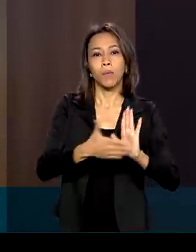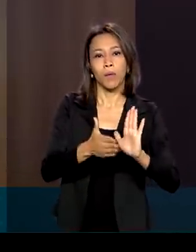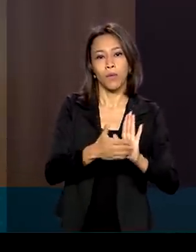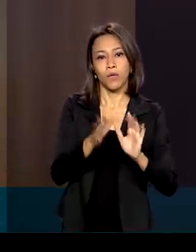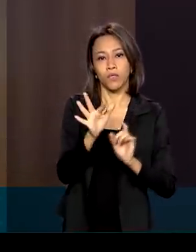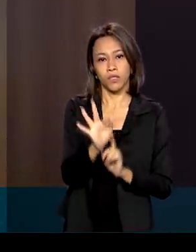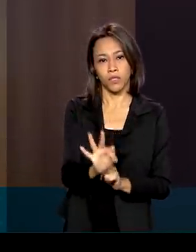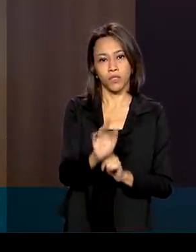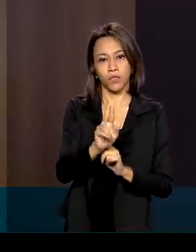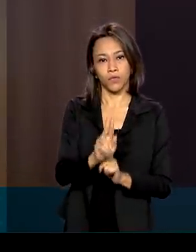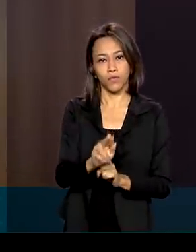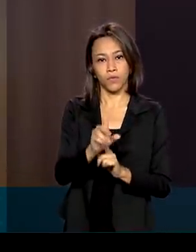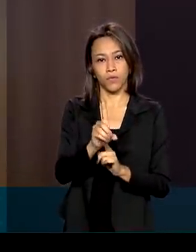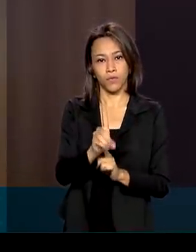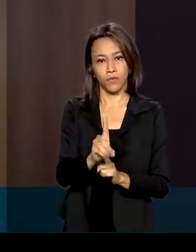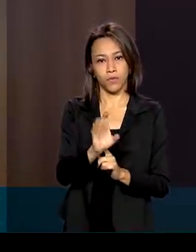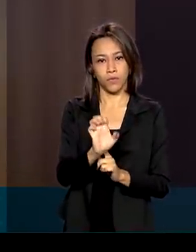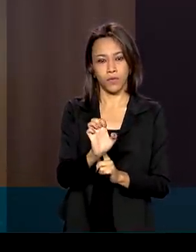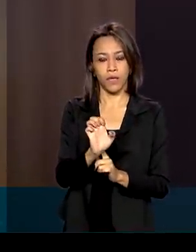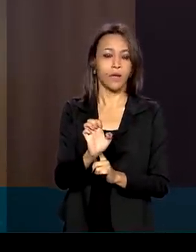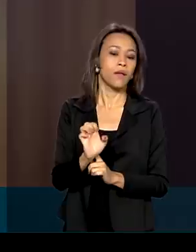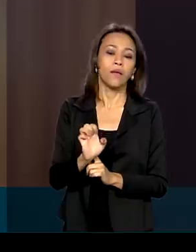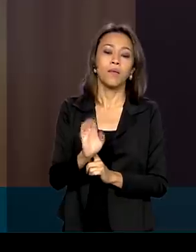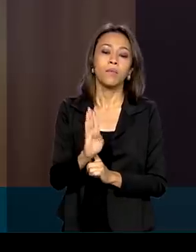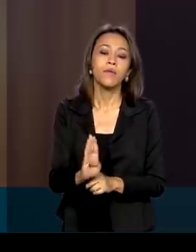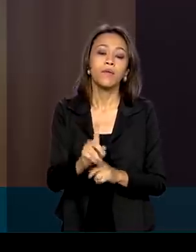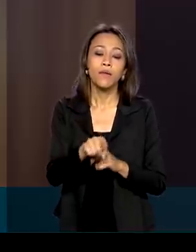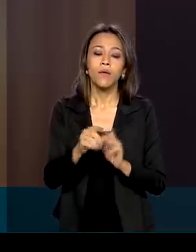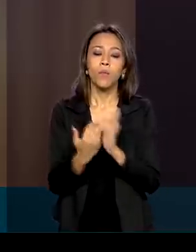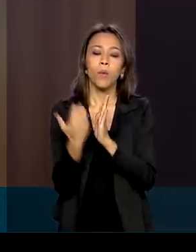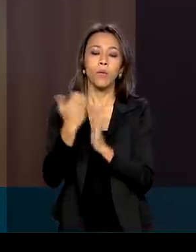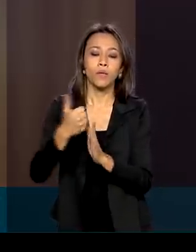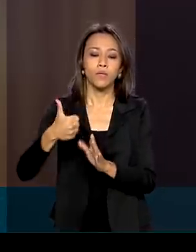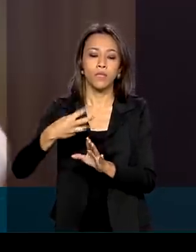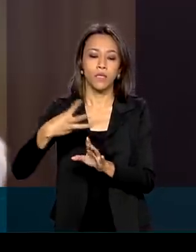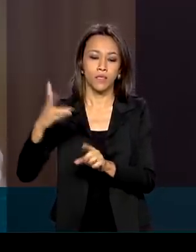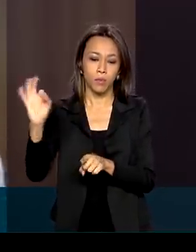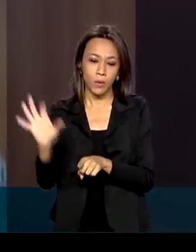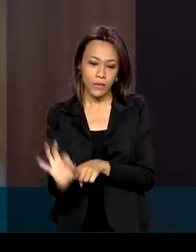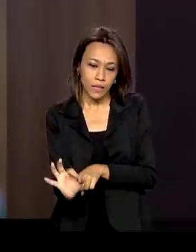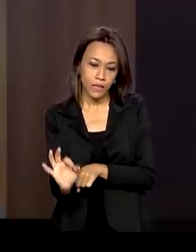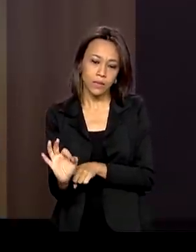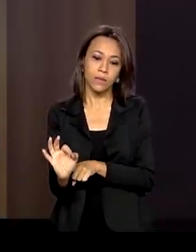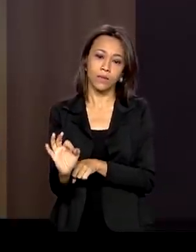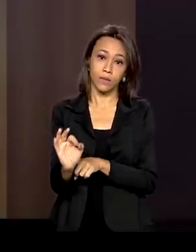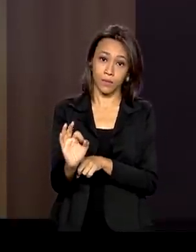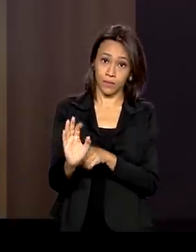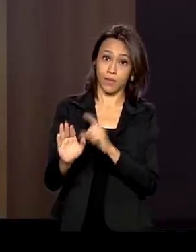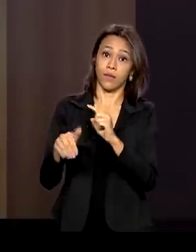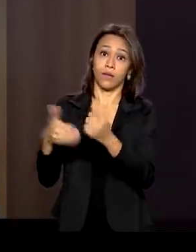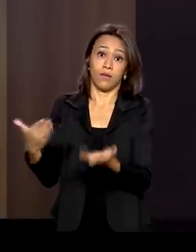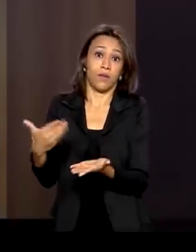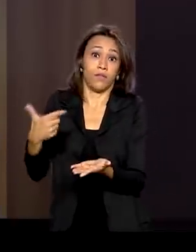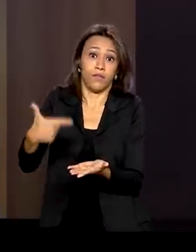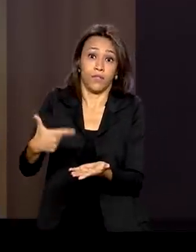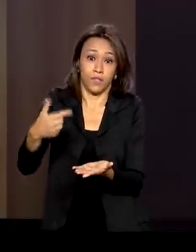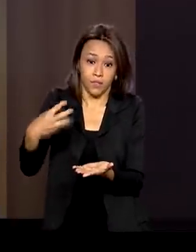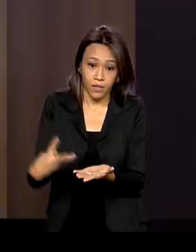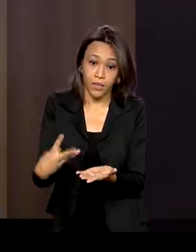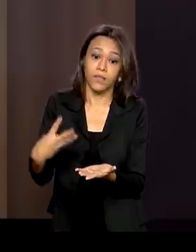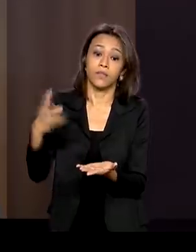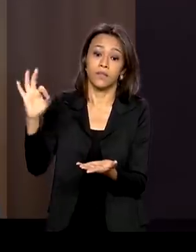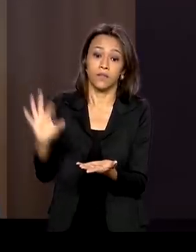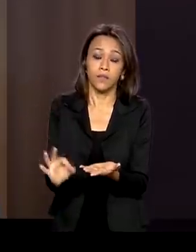aumento, inclusive, de recursos, de quase 13%, acima de 10%, passou para 23%, a